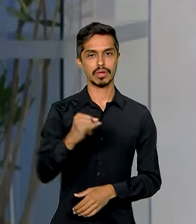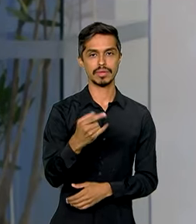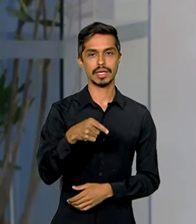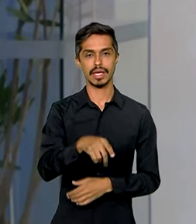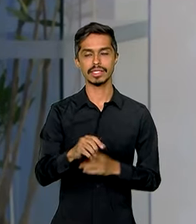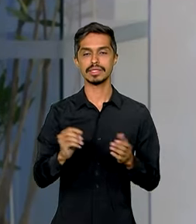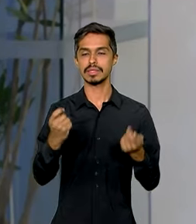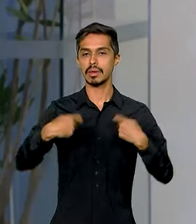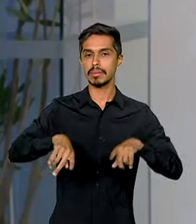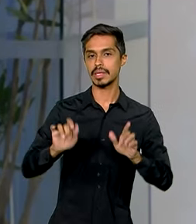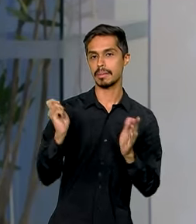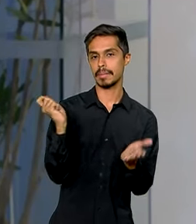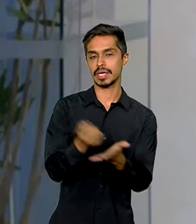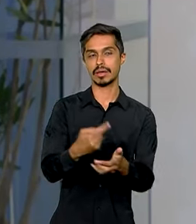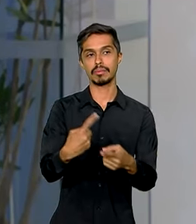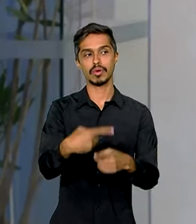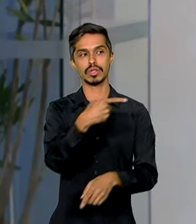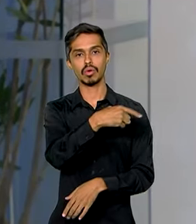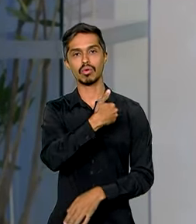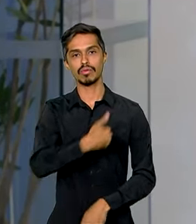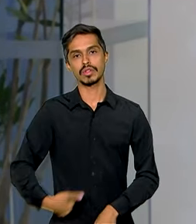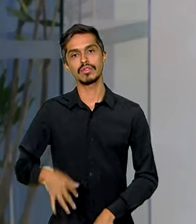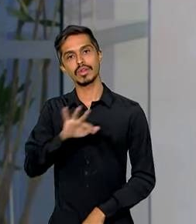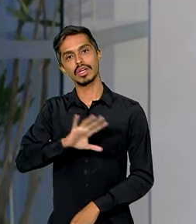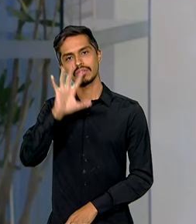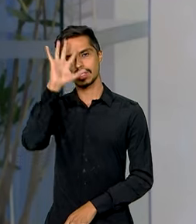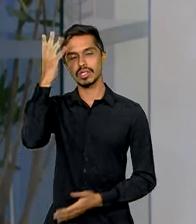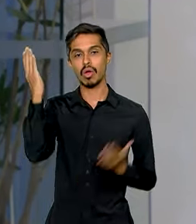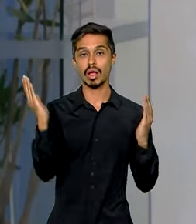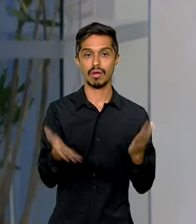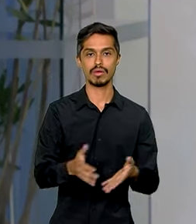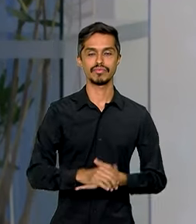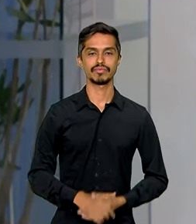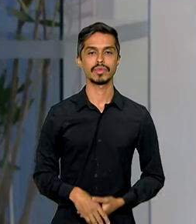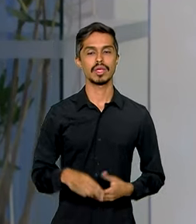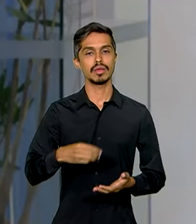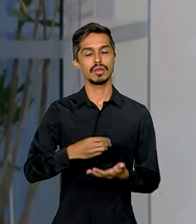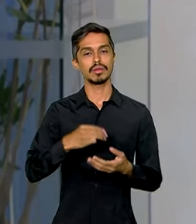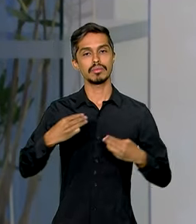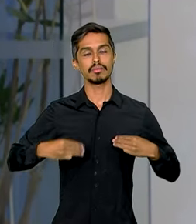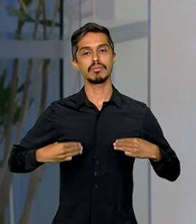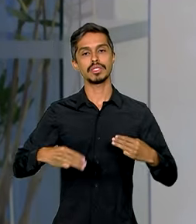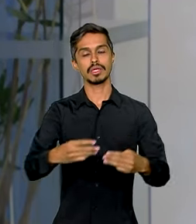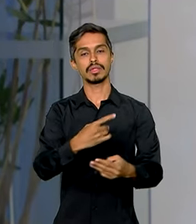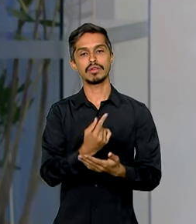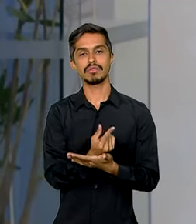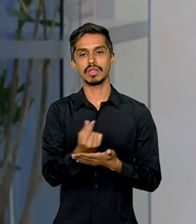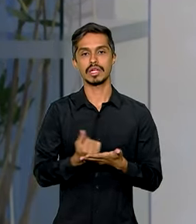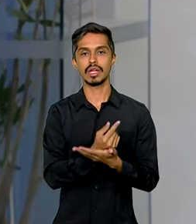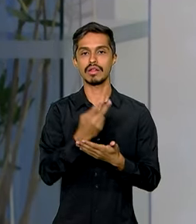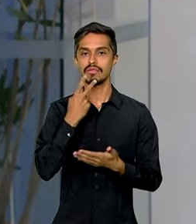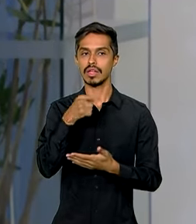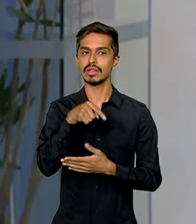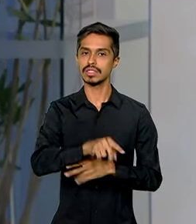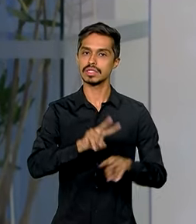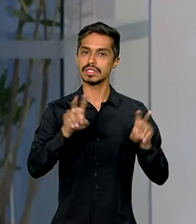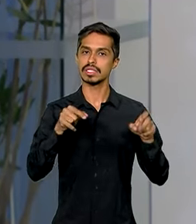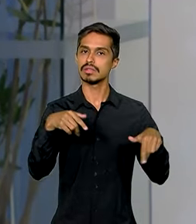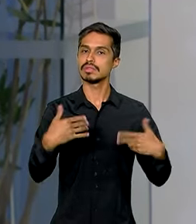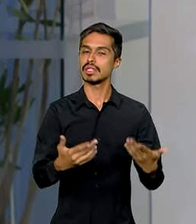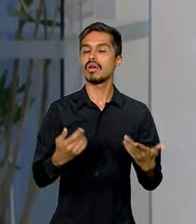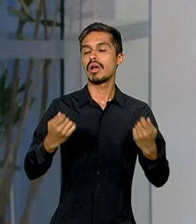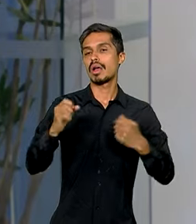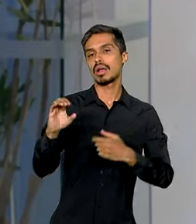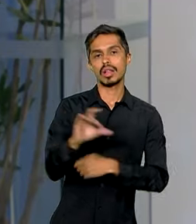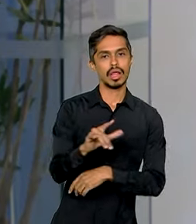com essa isenção que o governo federal acabou de definir. O Ministério da Fazenda comentou essa isenção da tabela, dizendo que, claro,